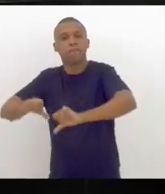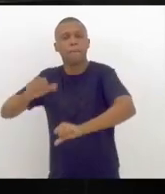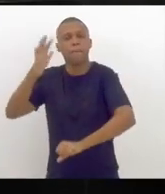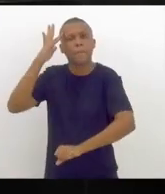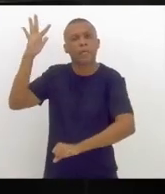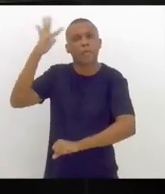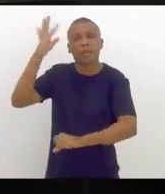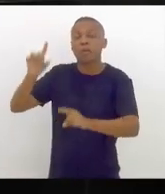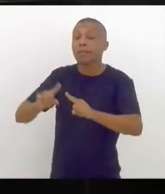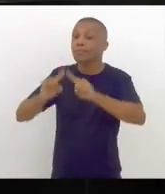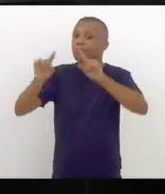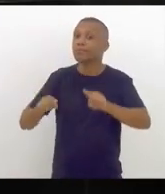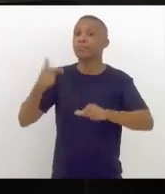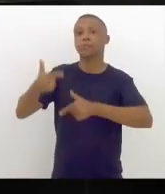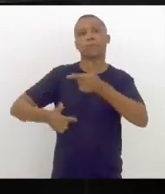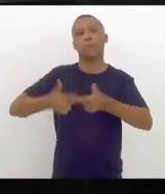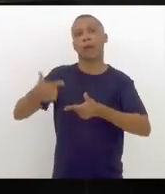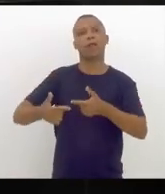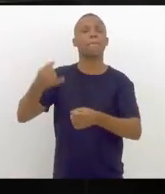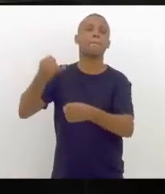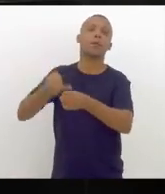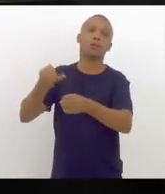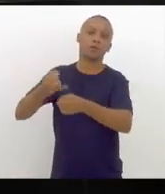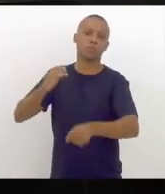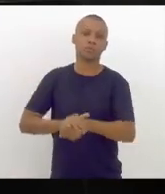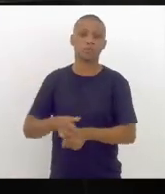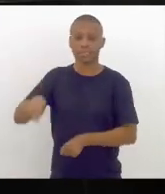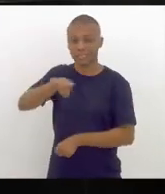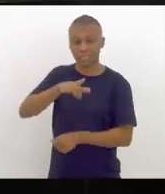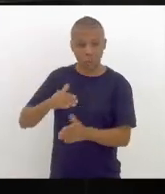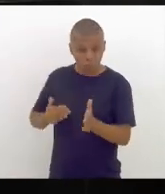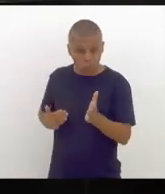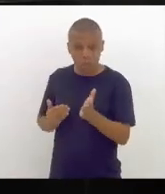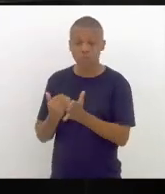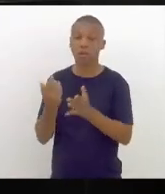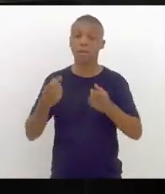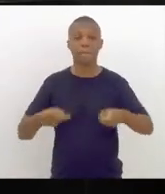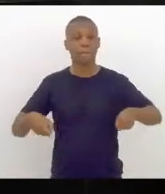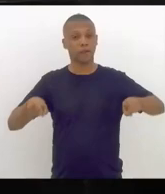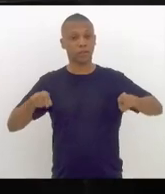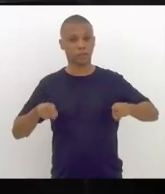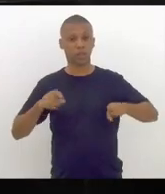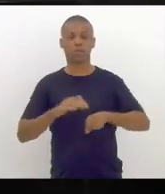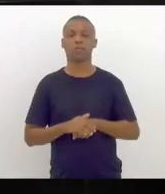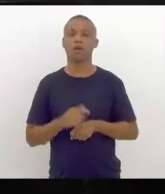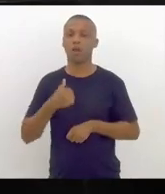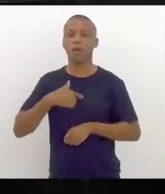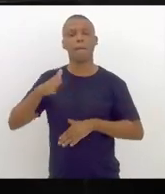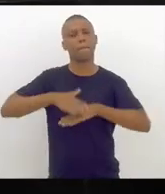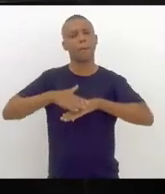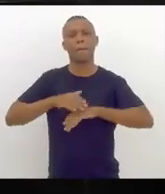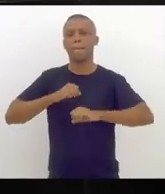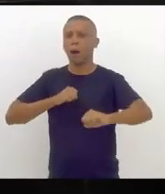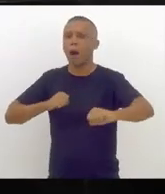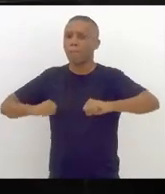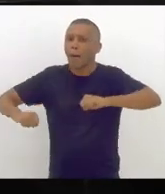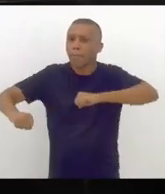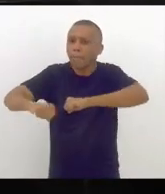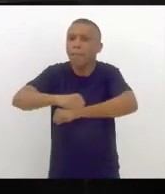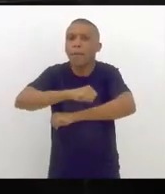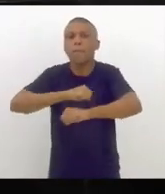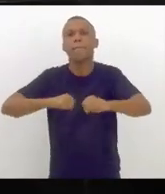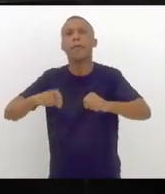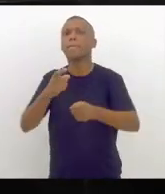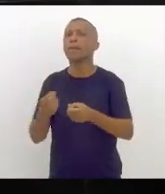metalúrgicos que, inclusive, desde que iniciei o meu mandato, eu venho lutando pela retomada